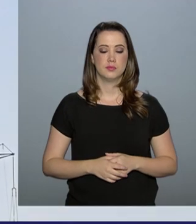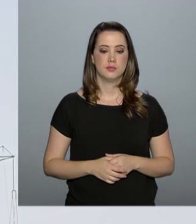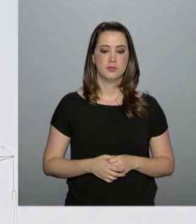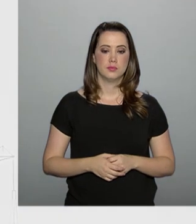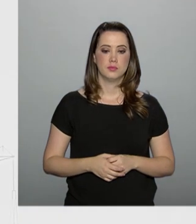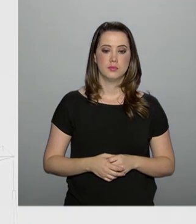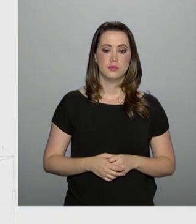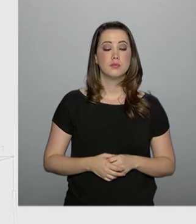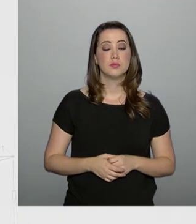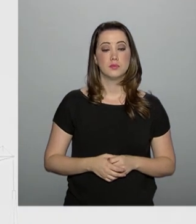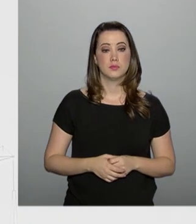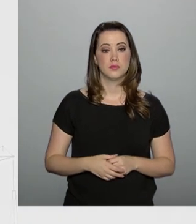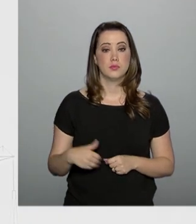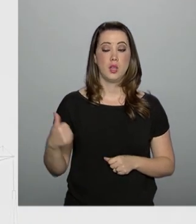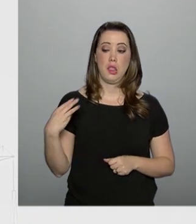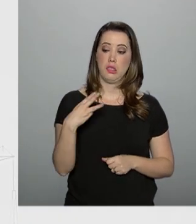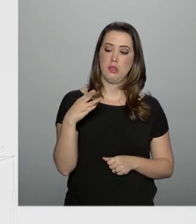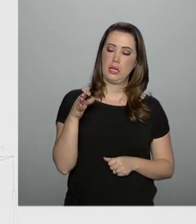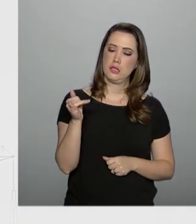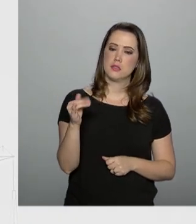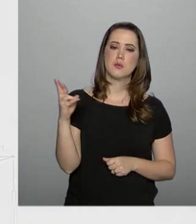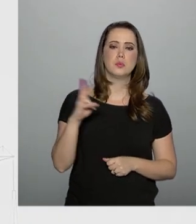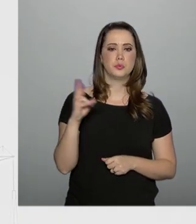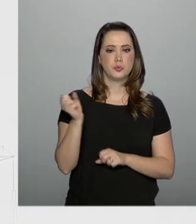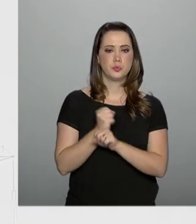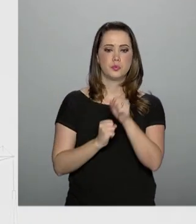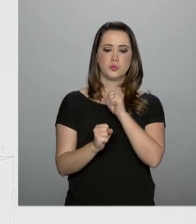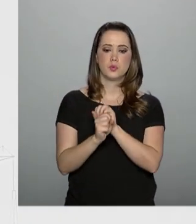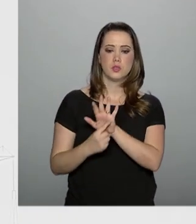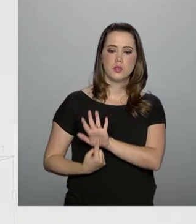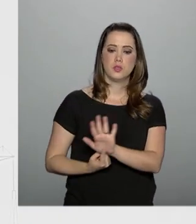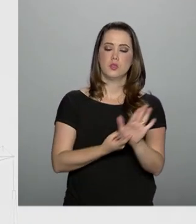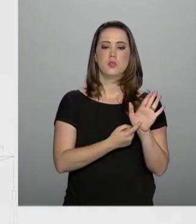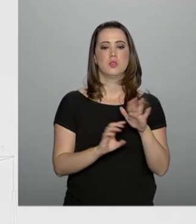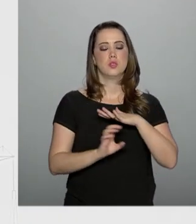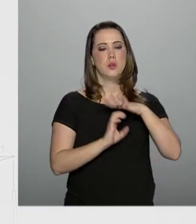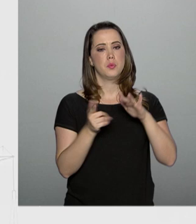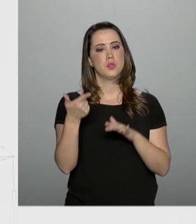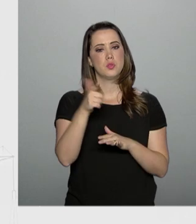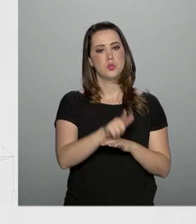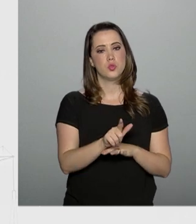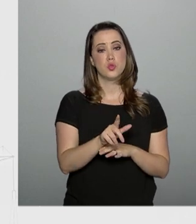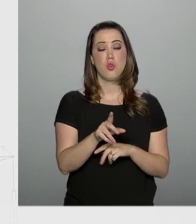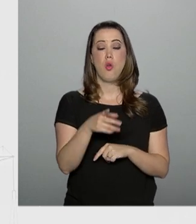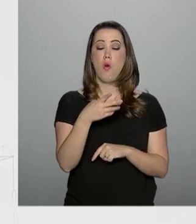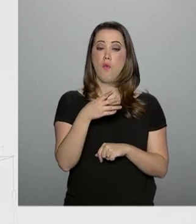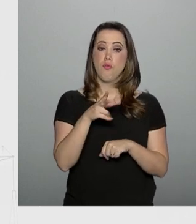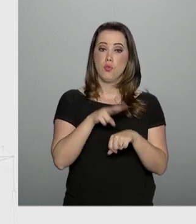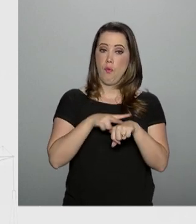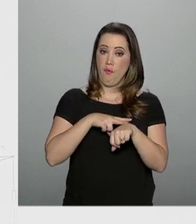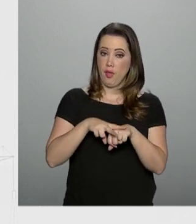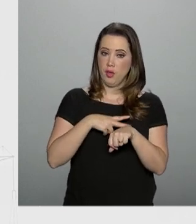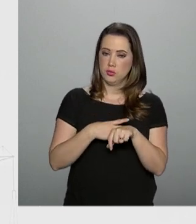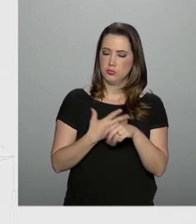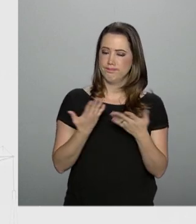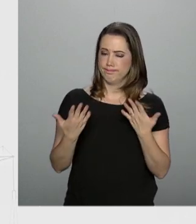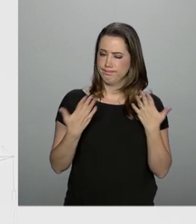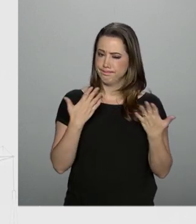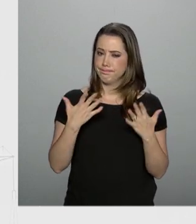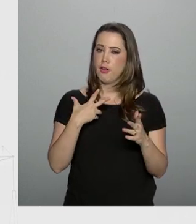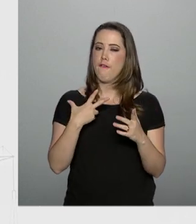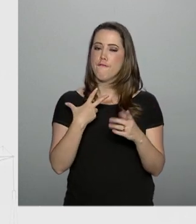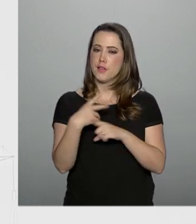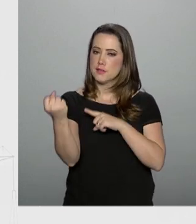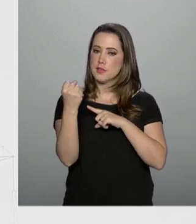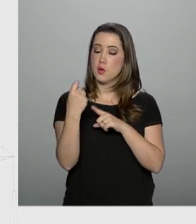13 bilhões de reais no ano passado colocaram a empresa novamente no verde, superando o prejuízo de quase 2